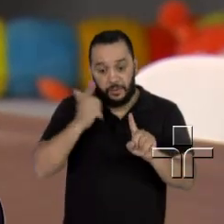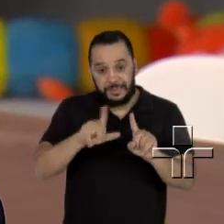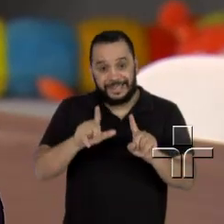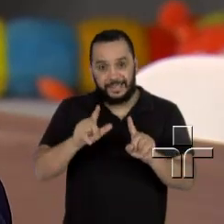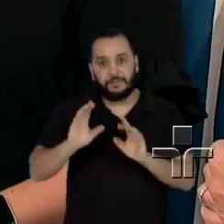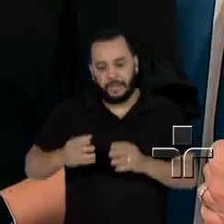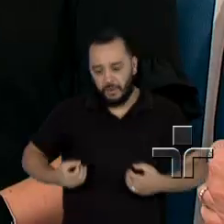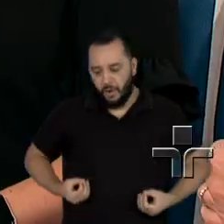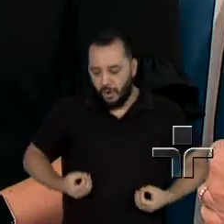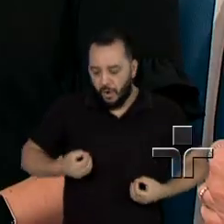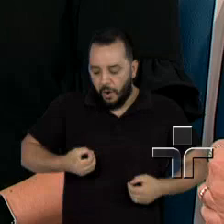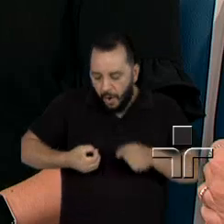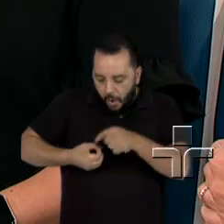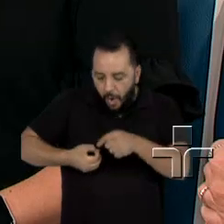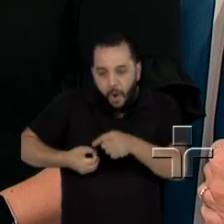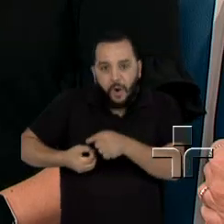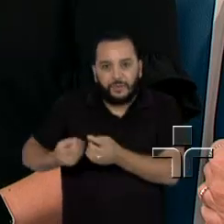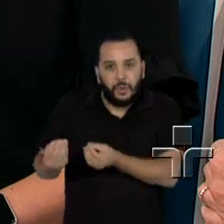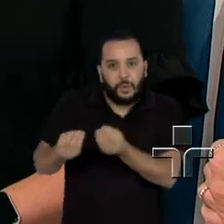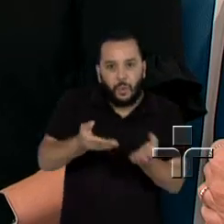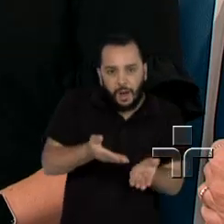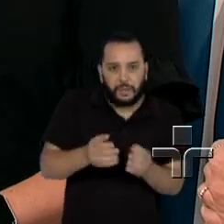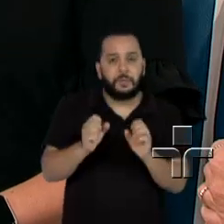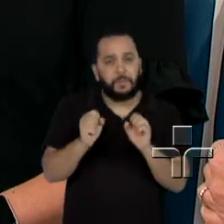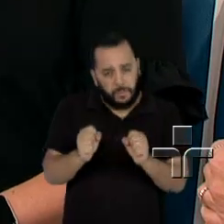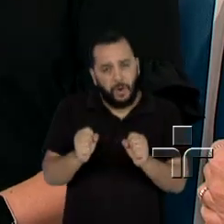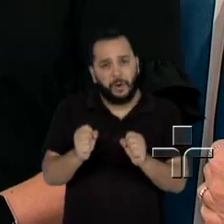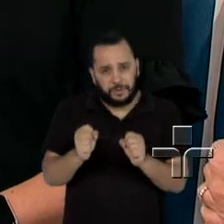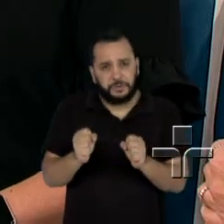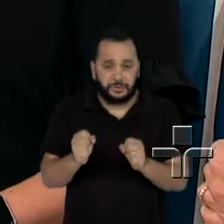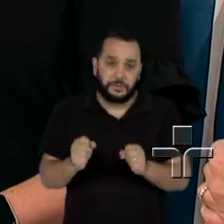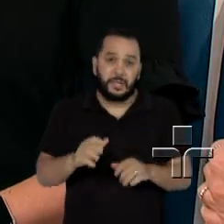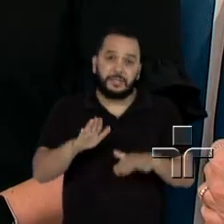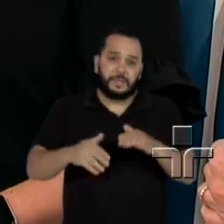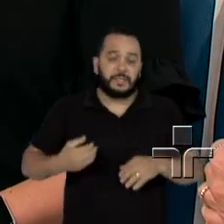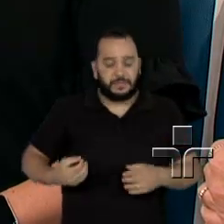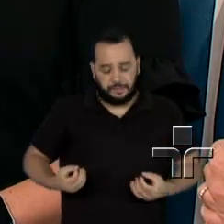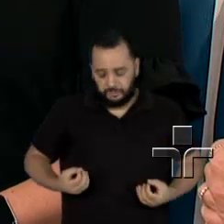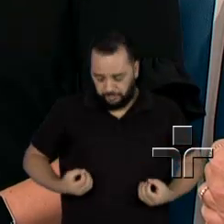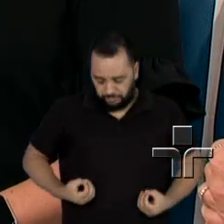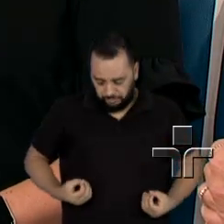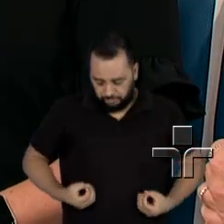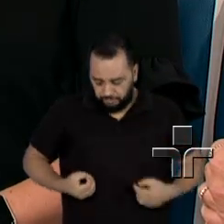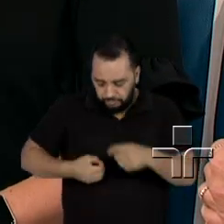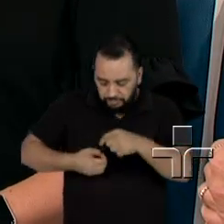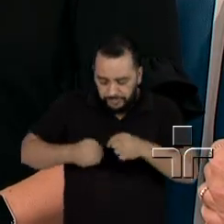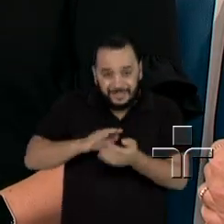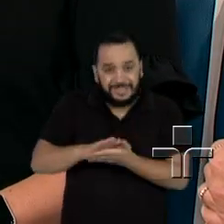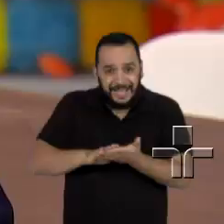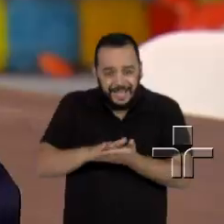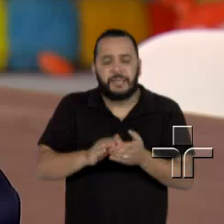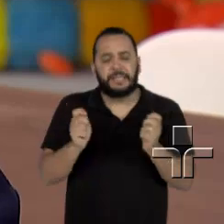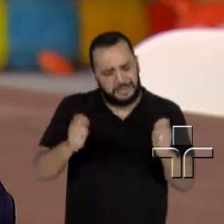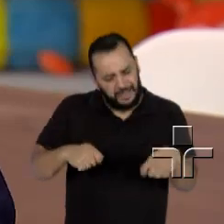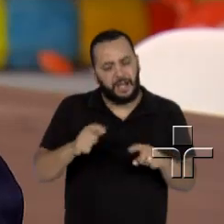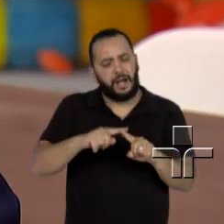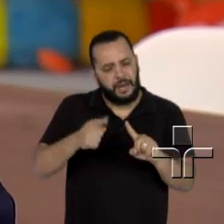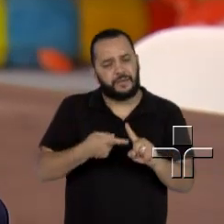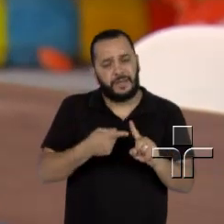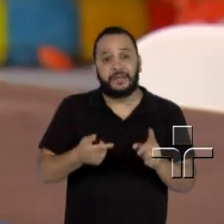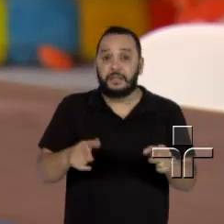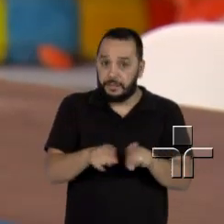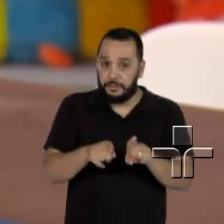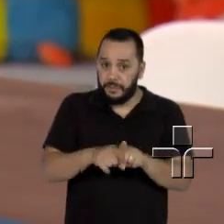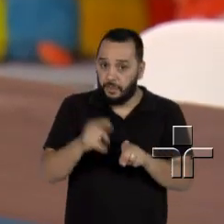menopausa mesmo, Porque pode, né? Hoje em dia, mesmo que ela não tenha óvulo, não tenha nada, gente já falou que ela pode engravidar. Essa mulher também